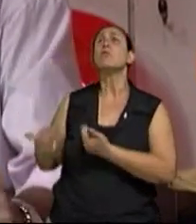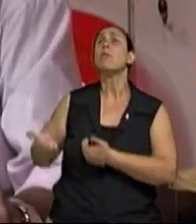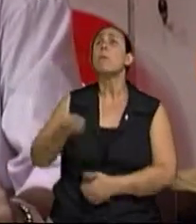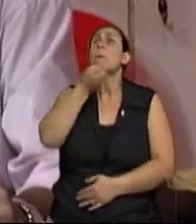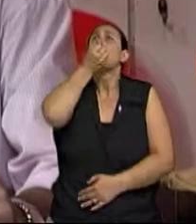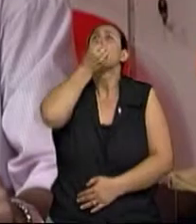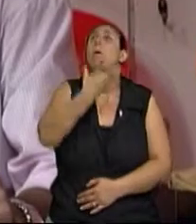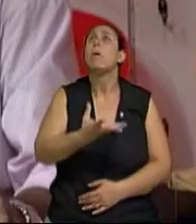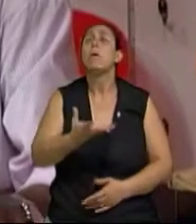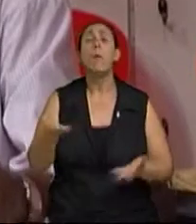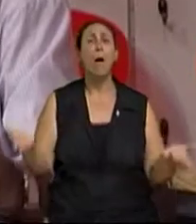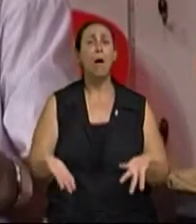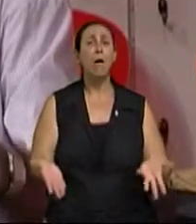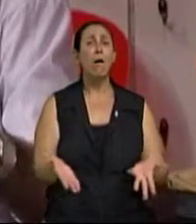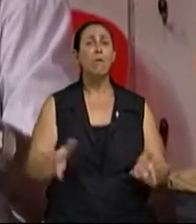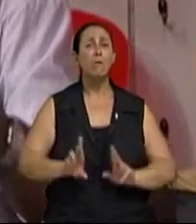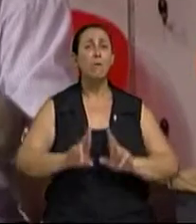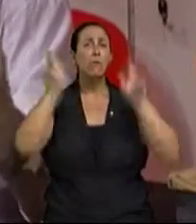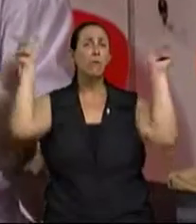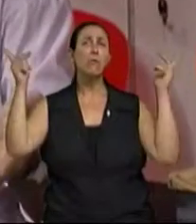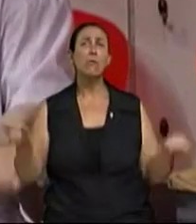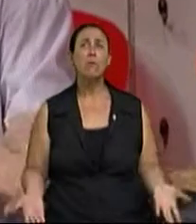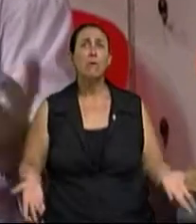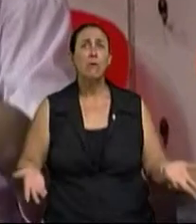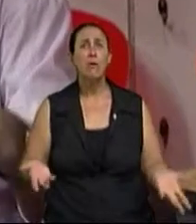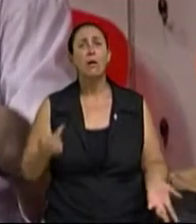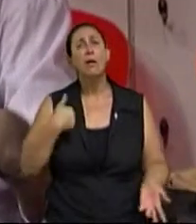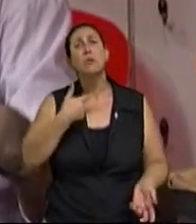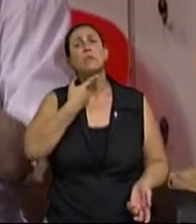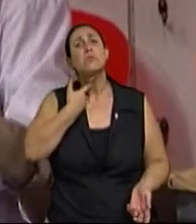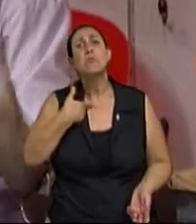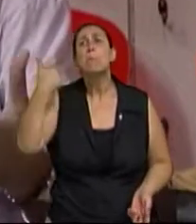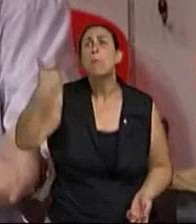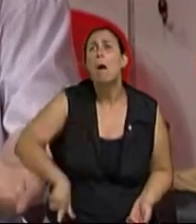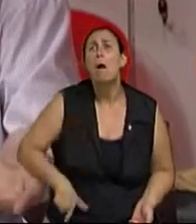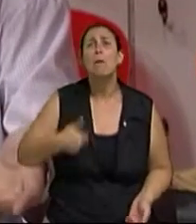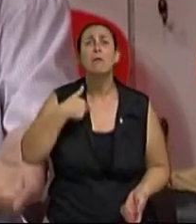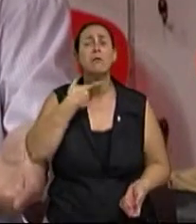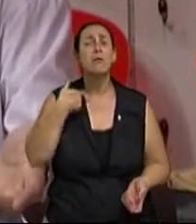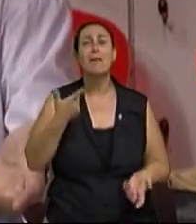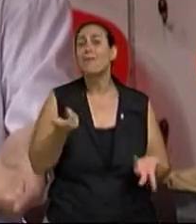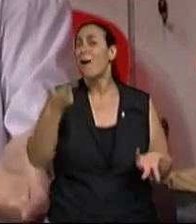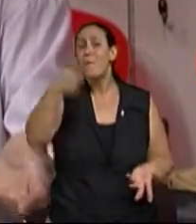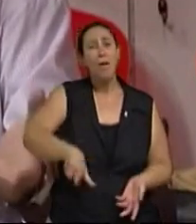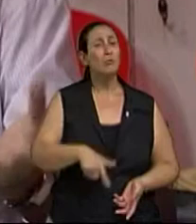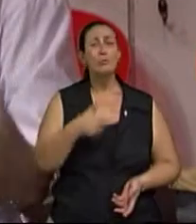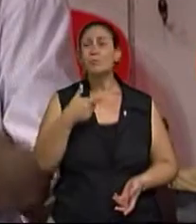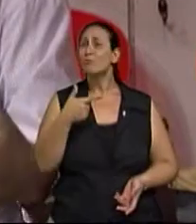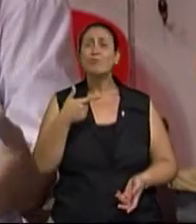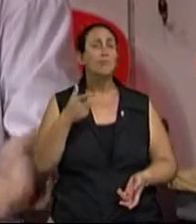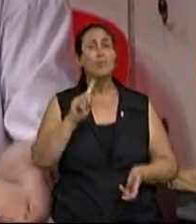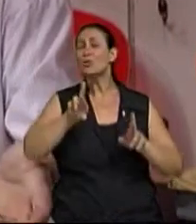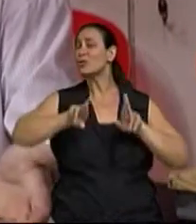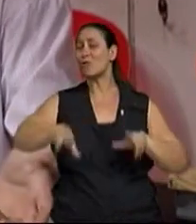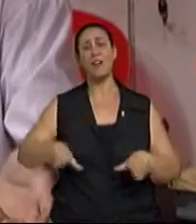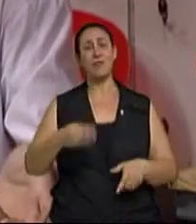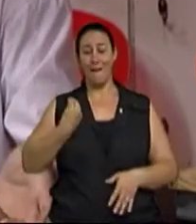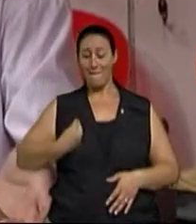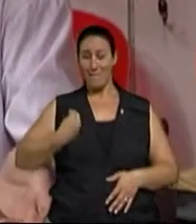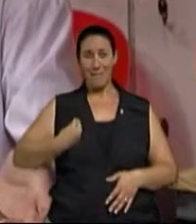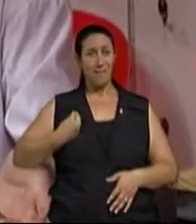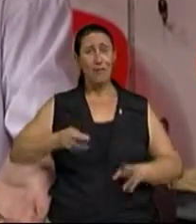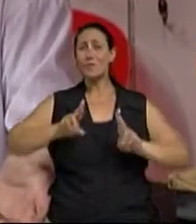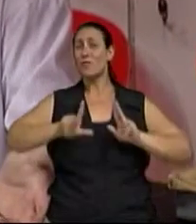E isso é impossível. Não só com outra pessoa ou com a mesma pessoa, enfim, nós não vamos repetir. Porque na vida as coisas não se